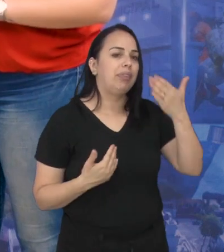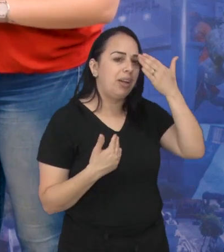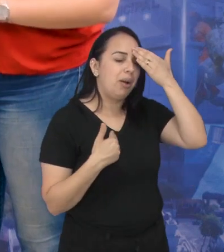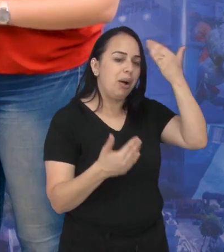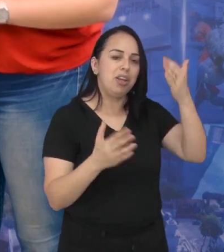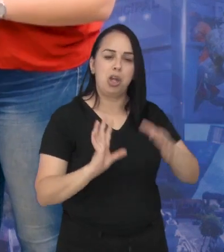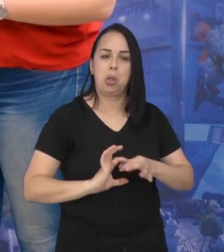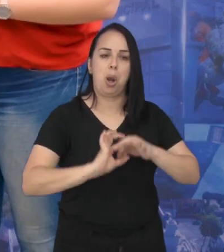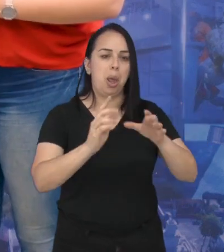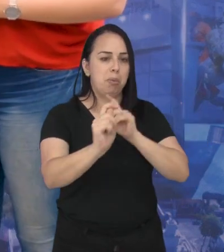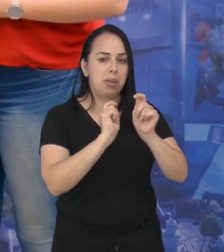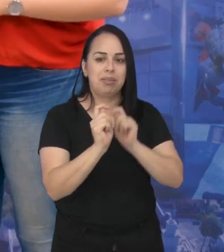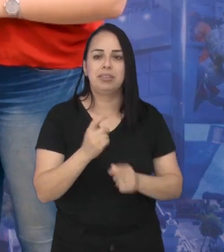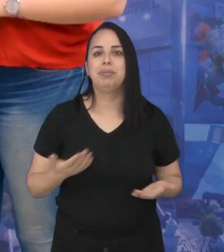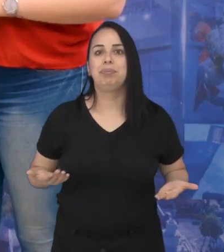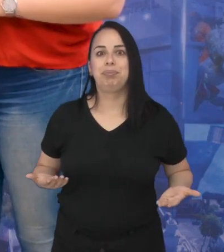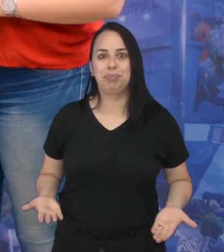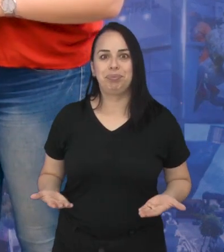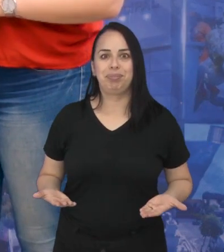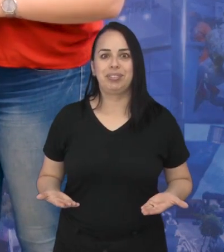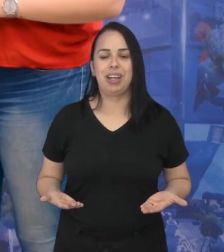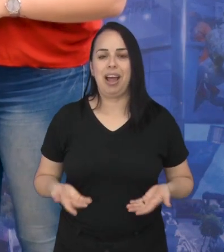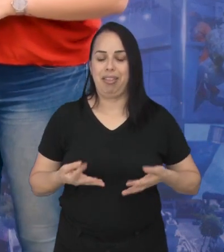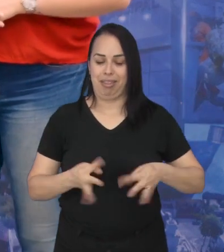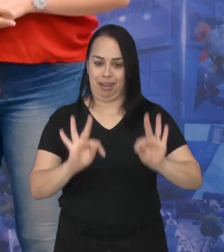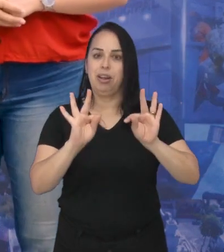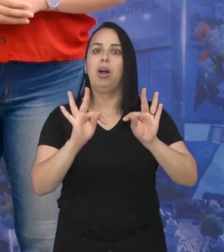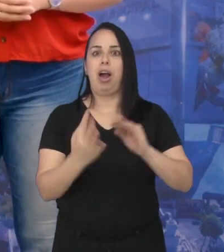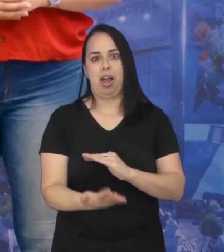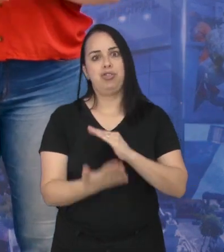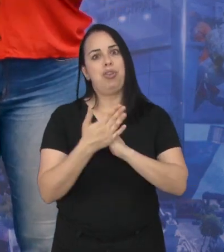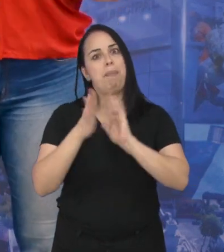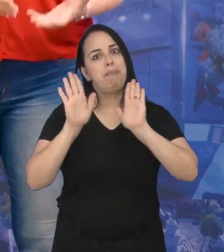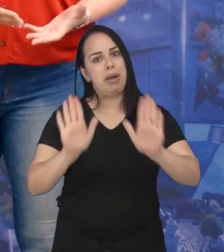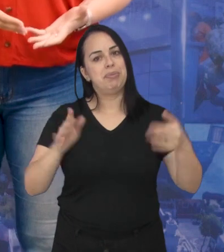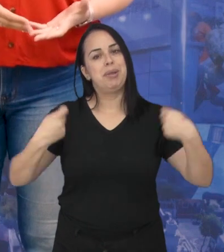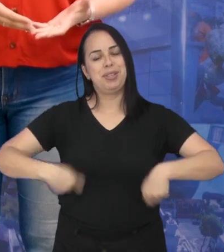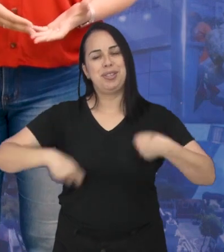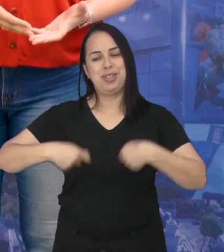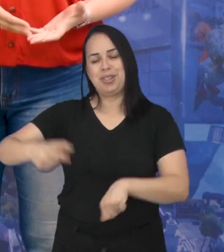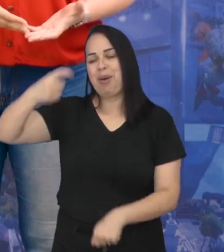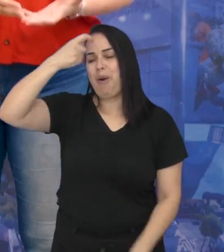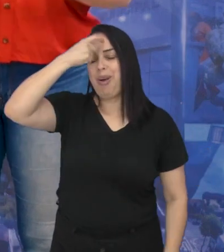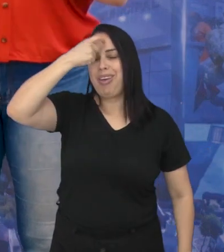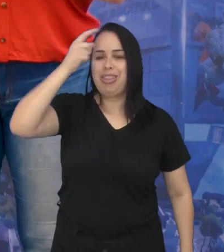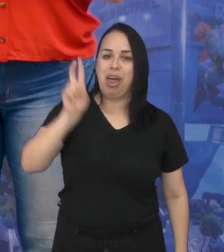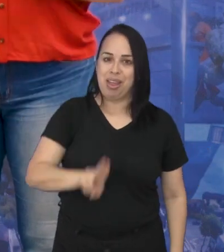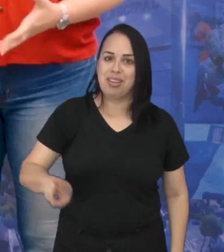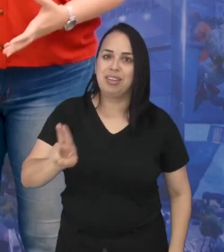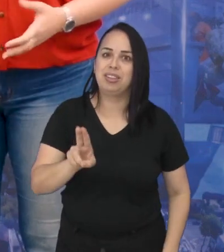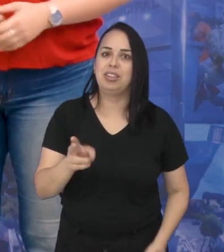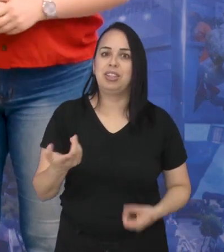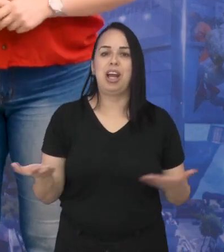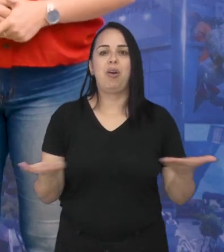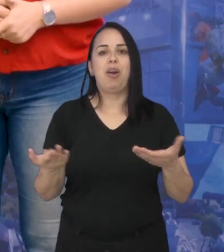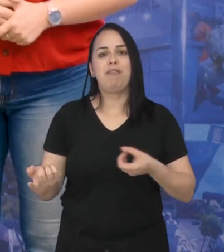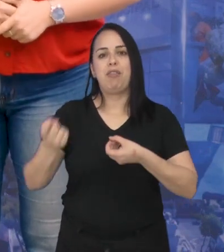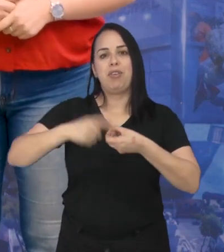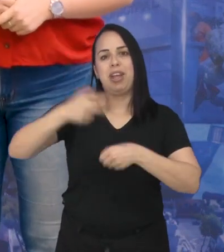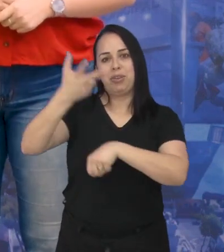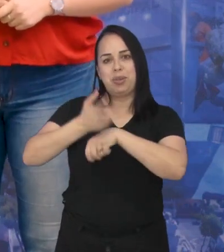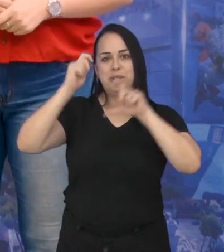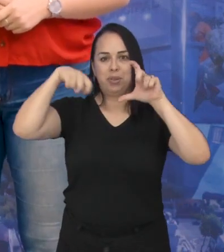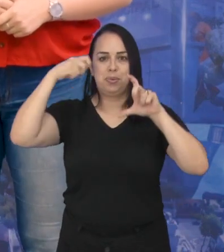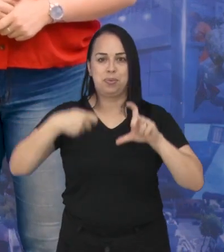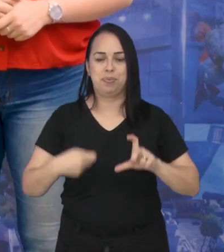tê-lo conosco. Obrigado, estou à disposição. E é isso, a tecnologia ajuda muito a gente, mas a gente precisa usar com muita